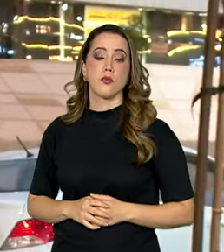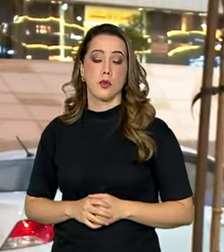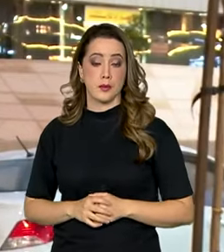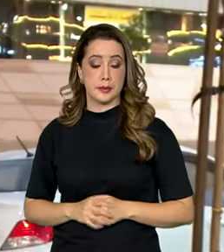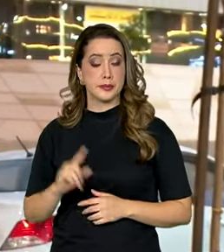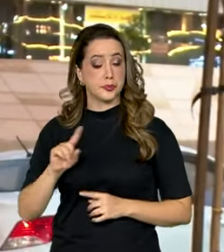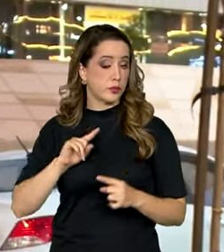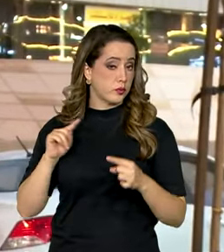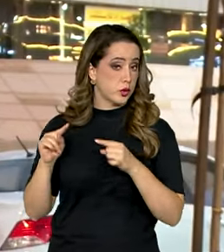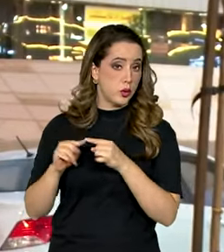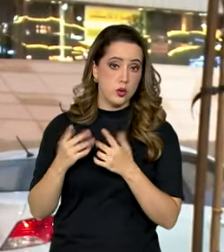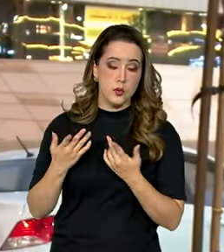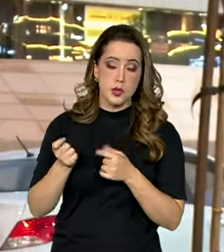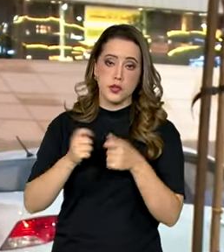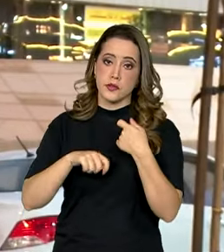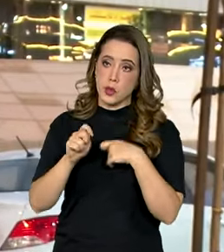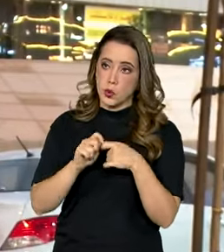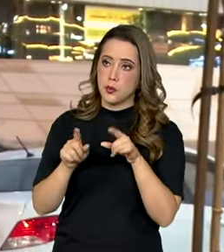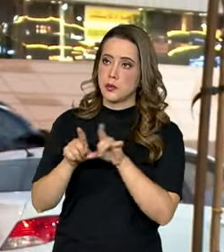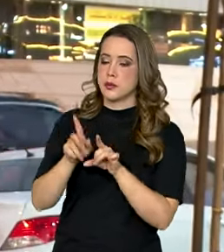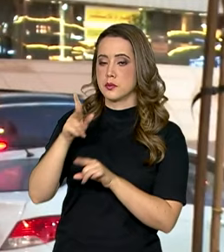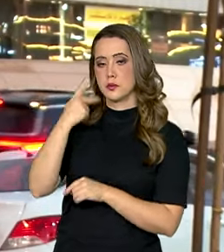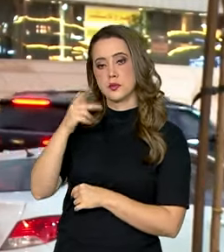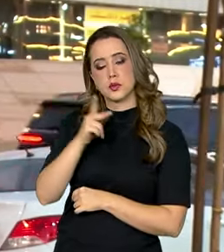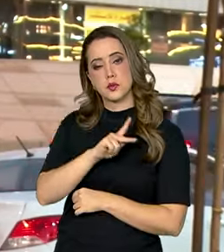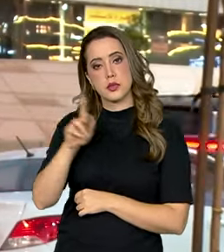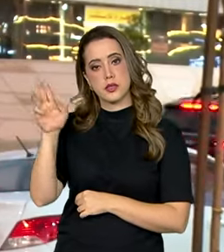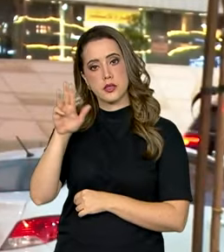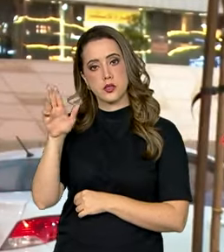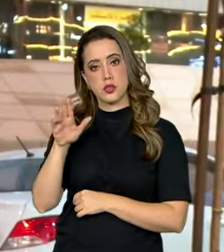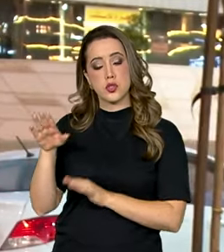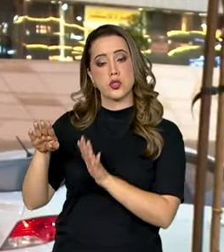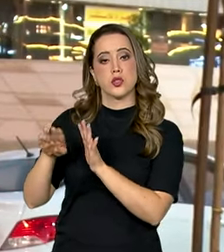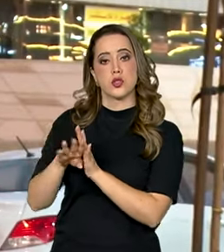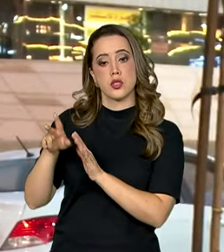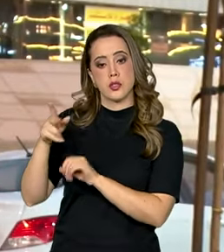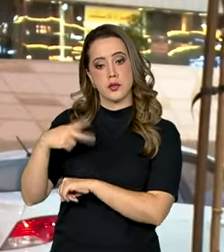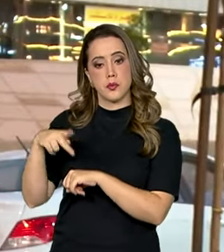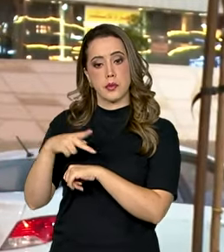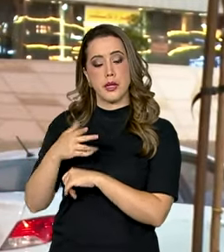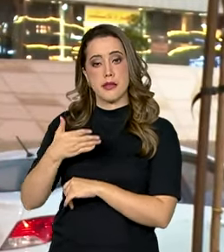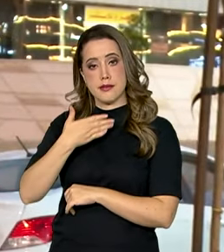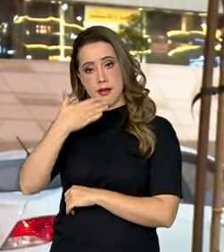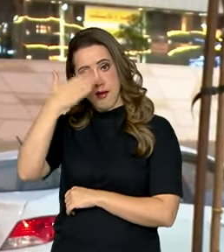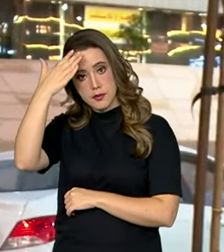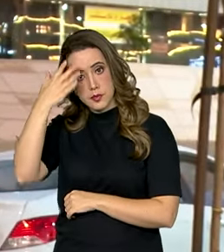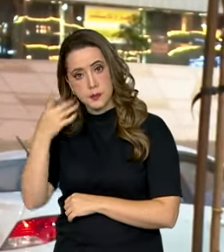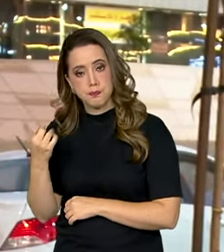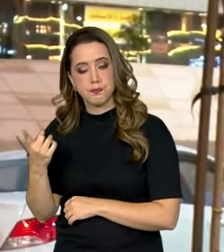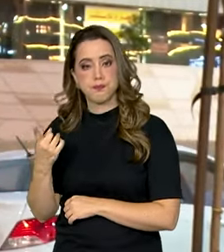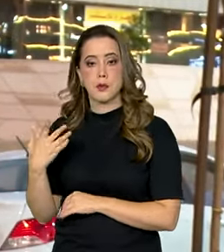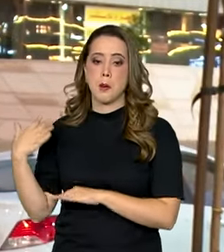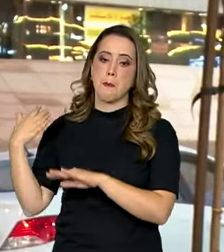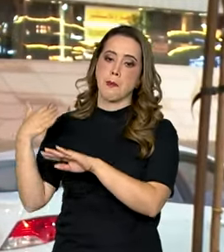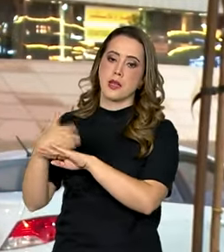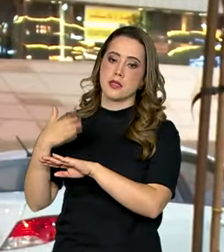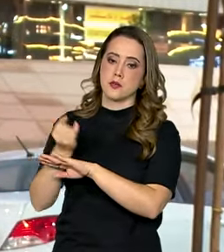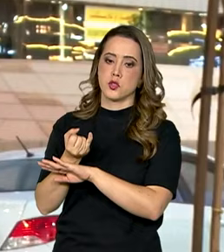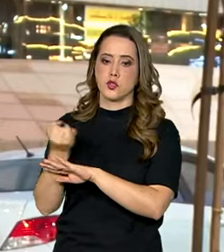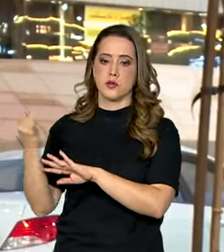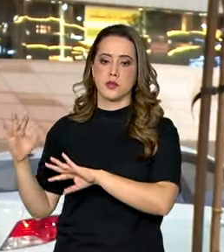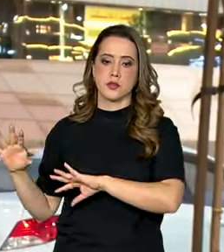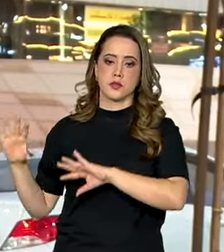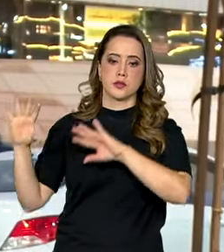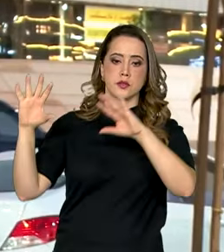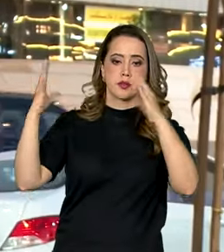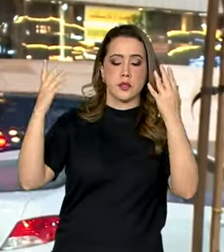perspectiva econômica e política que o presidente Lula desembarca no país árabe. Além de participar de uma série de eventos,